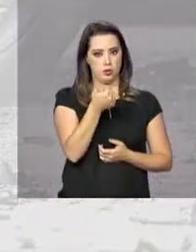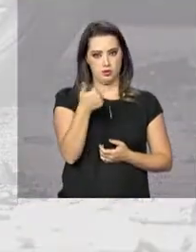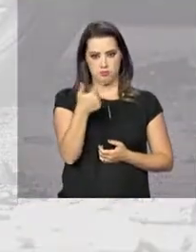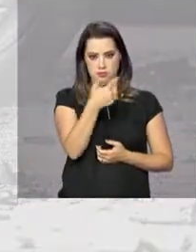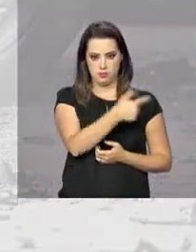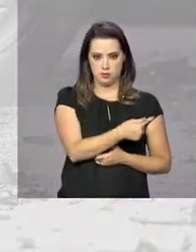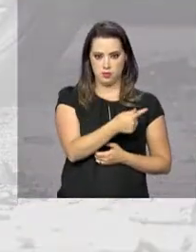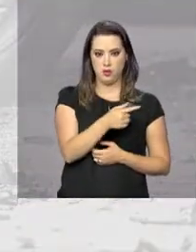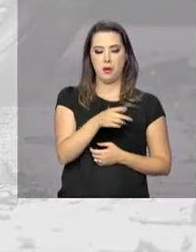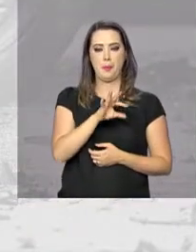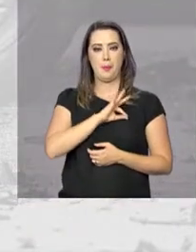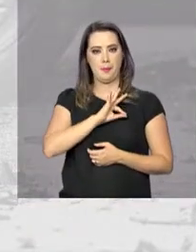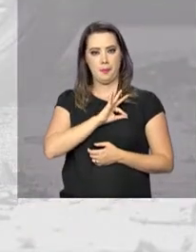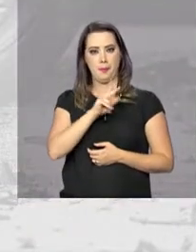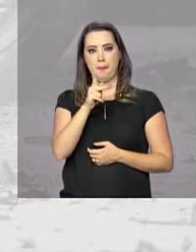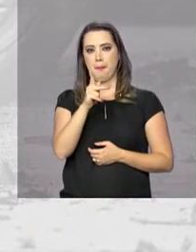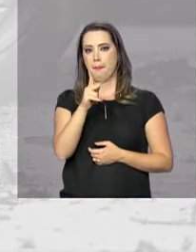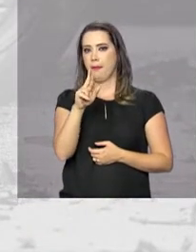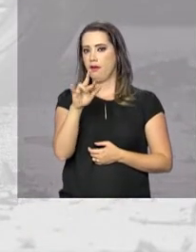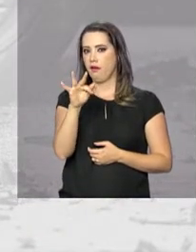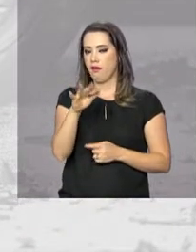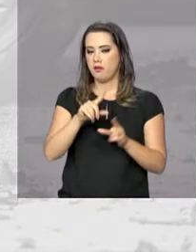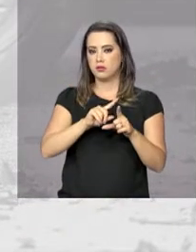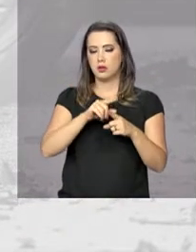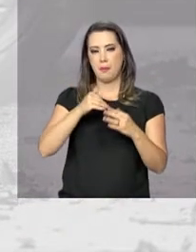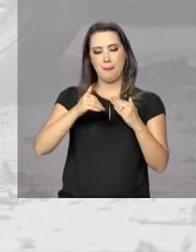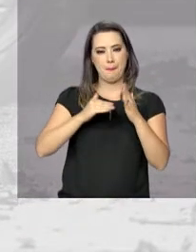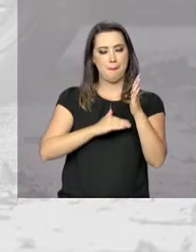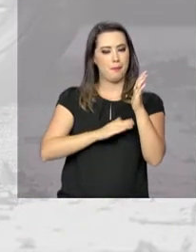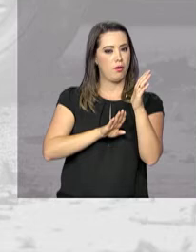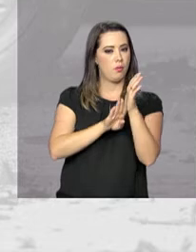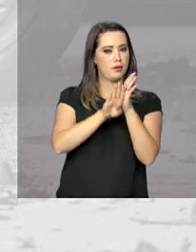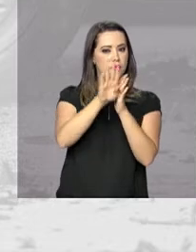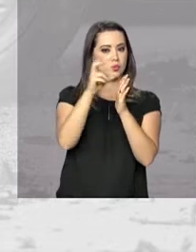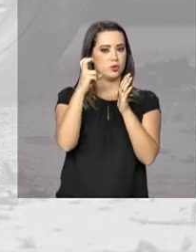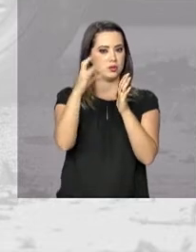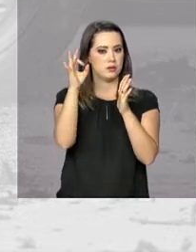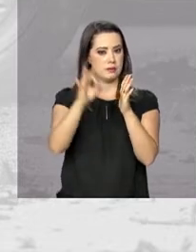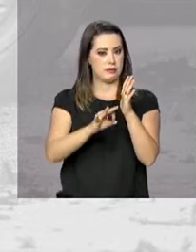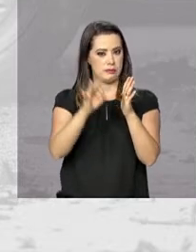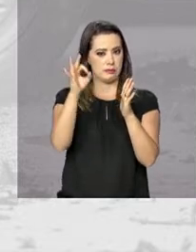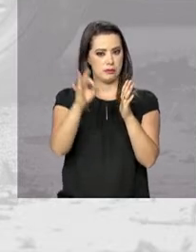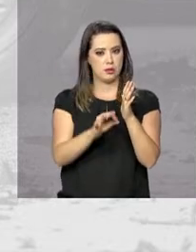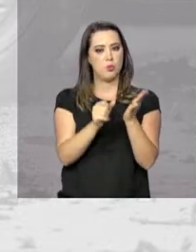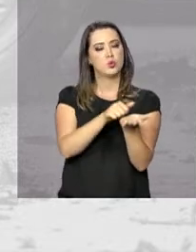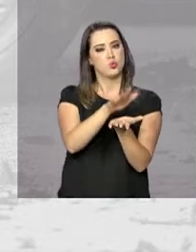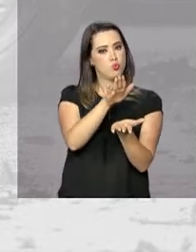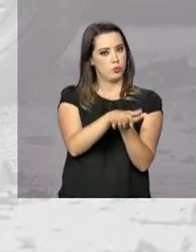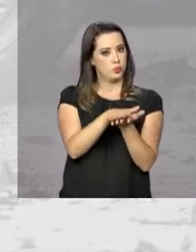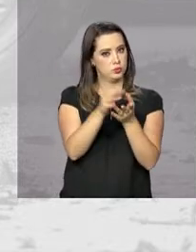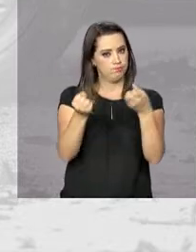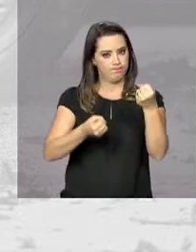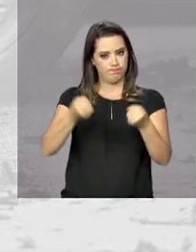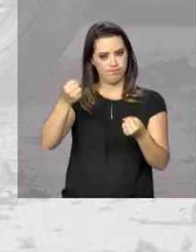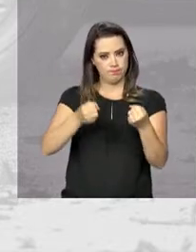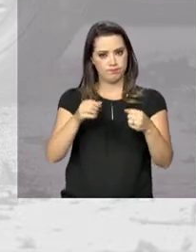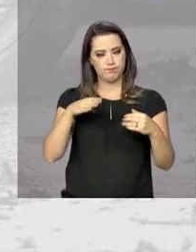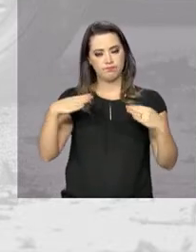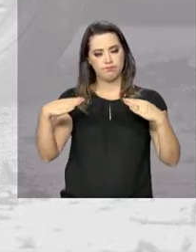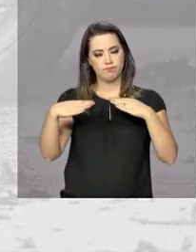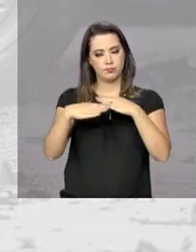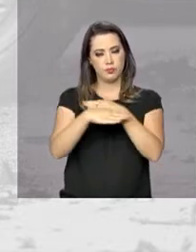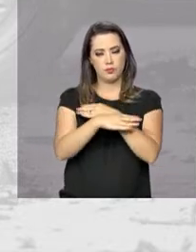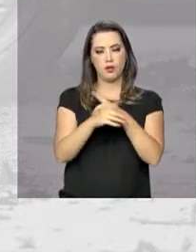Rodoviária Federal registrou um aumento de quase 5% no número de infrações de trânsito nas rodovias